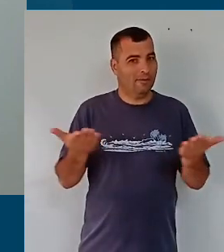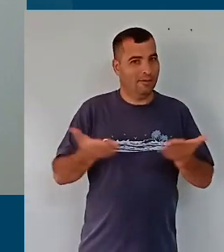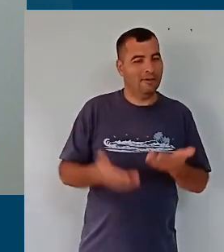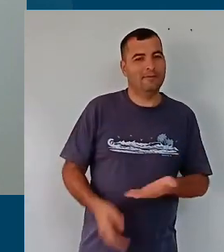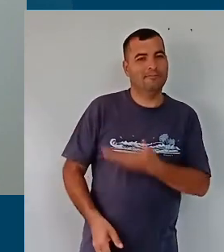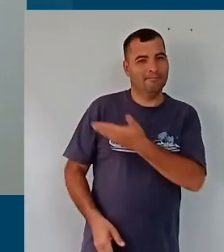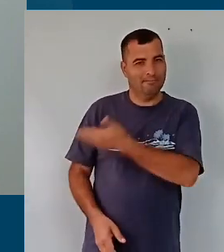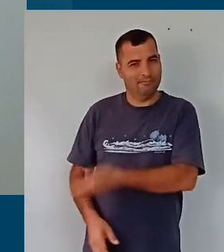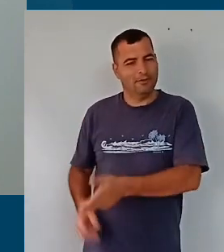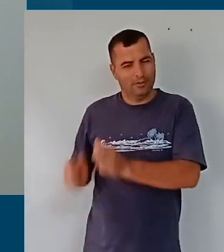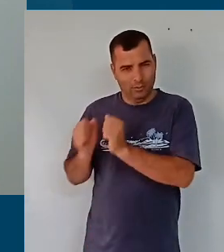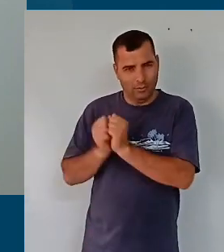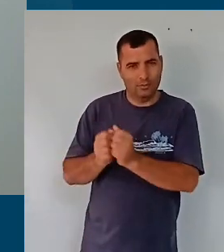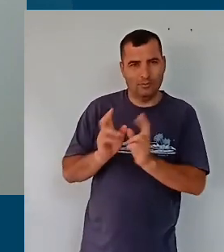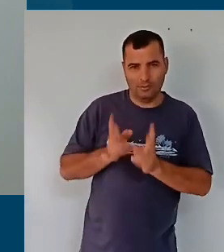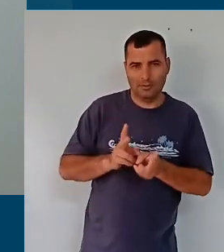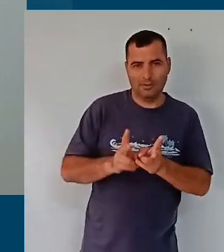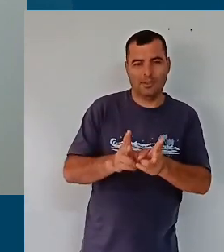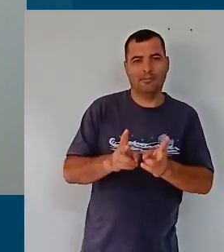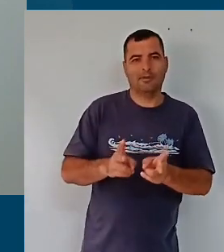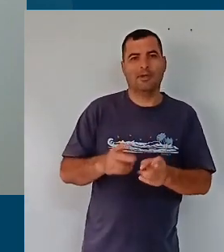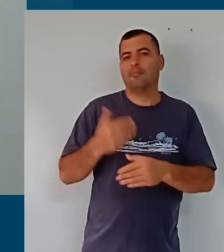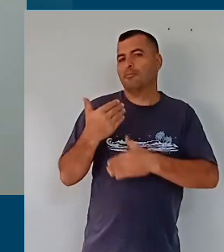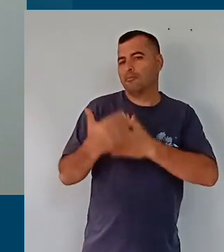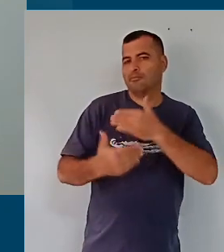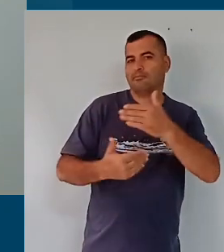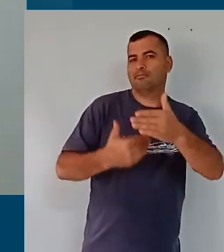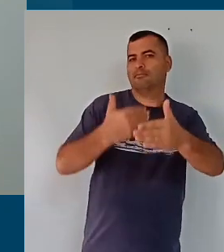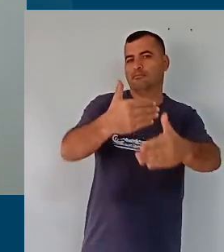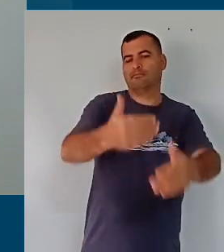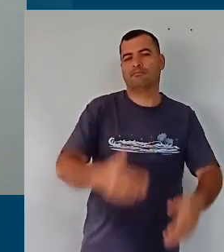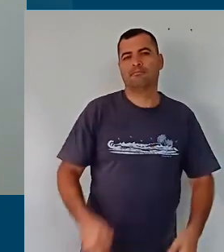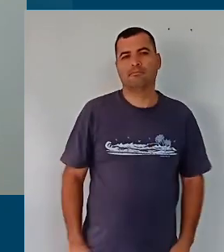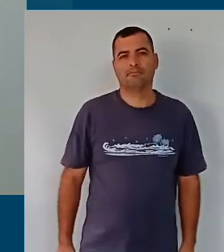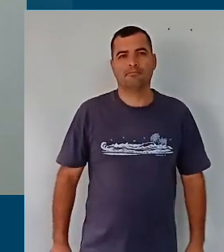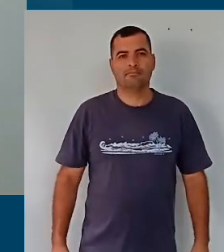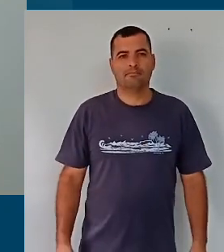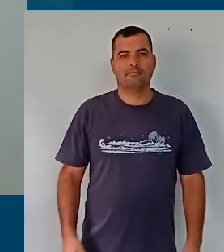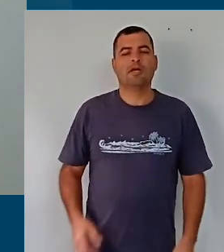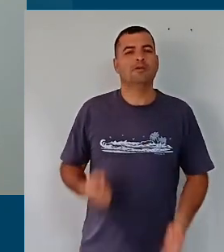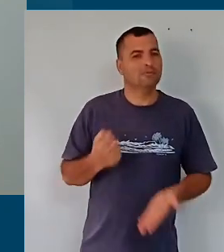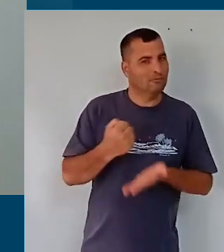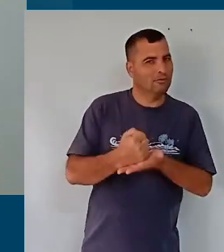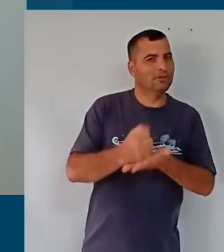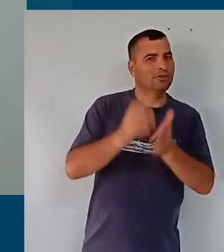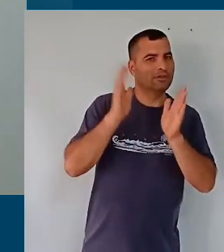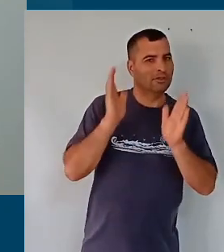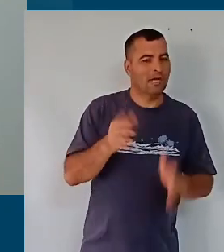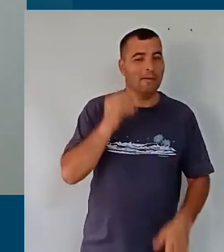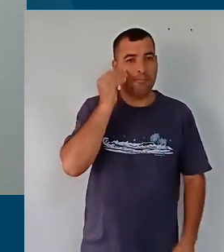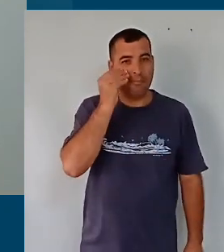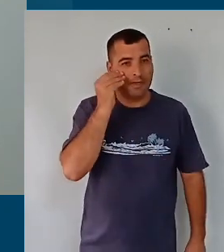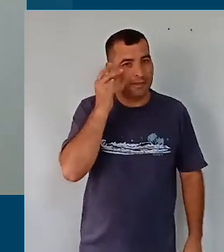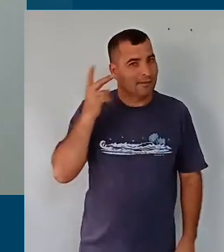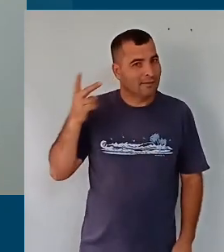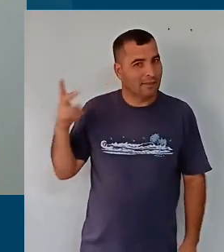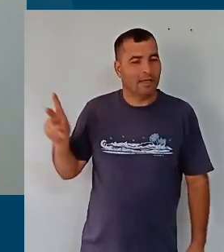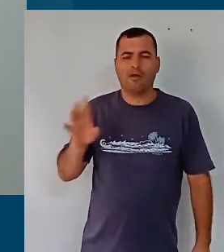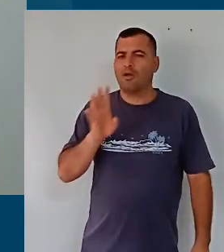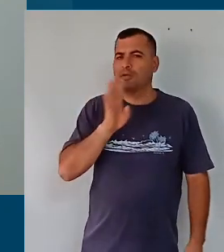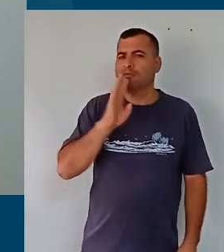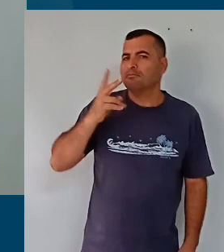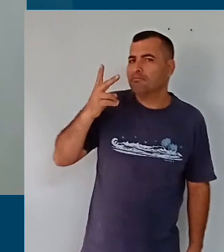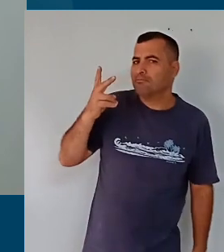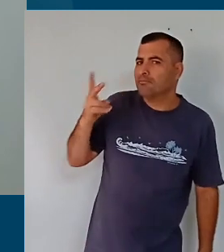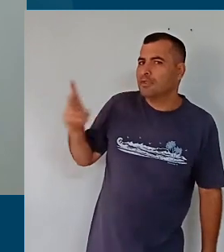ele que nos acompanhou ao longo desse processo, desse percurso, contribuindo com sua experiência, com